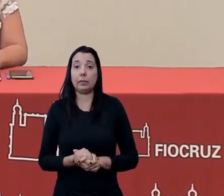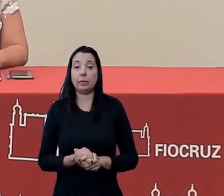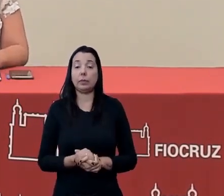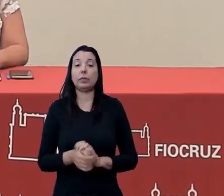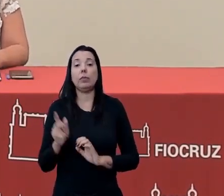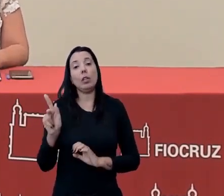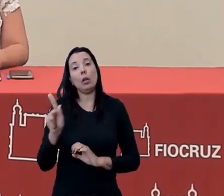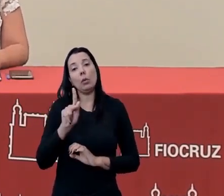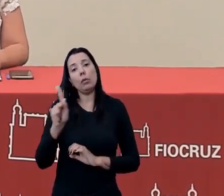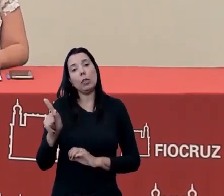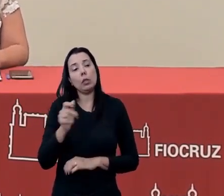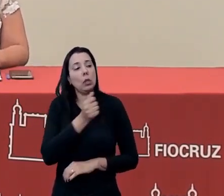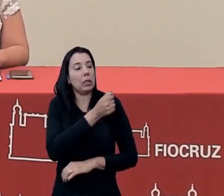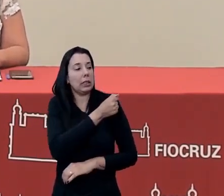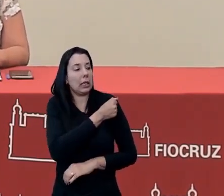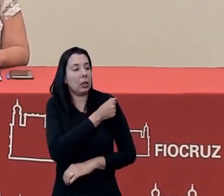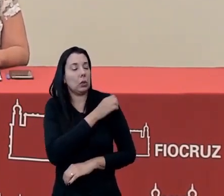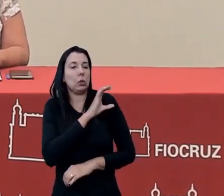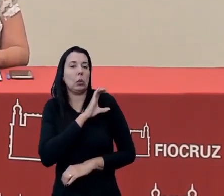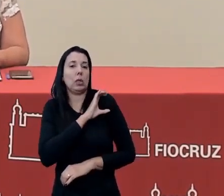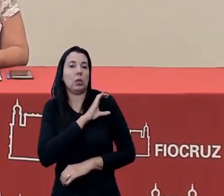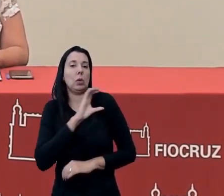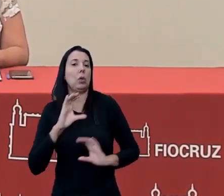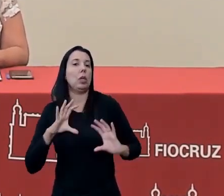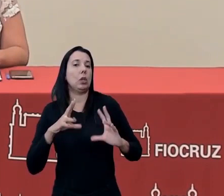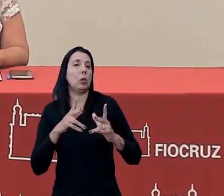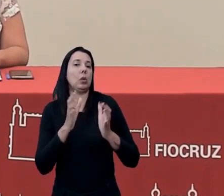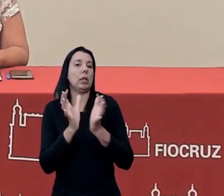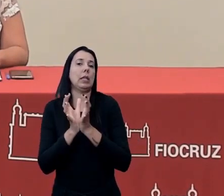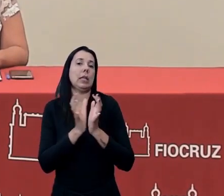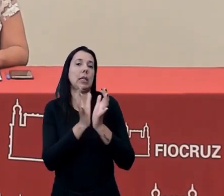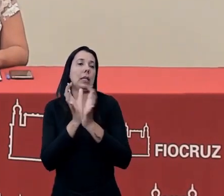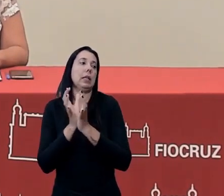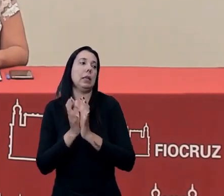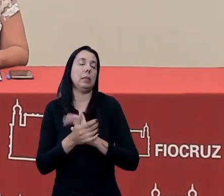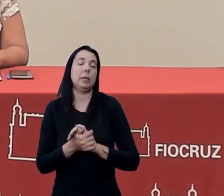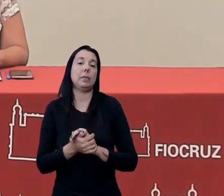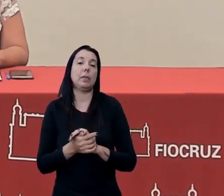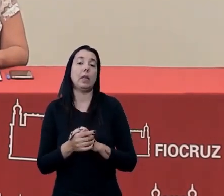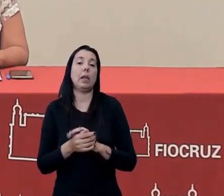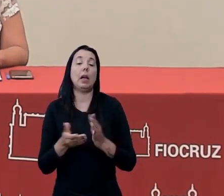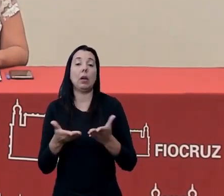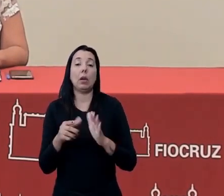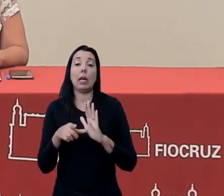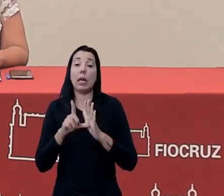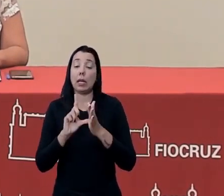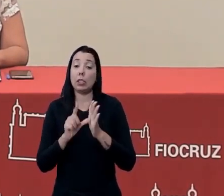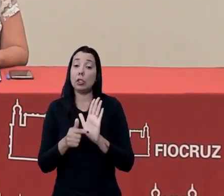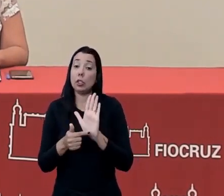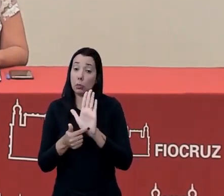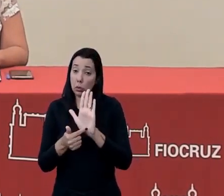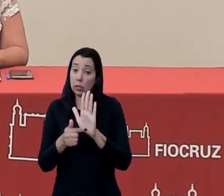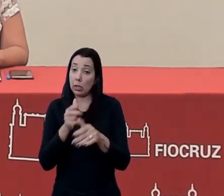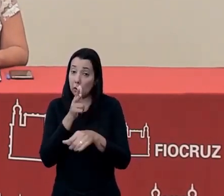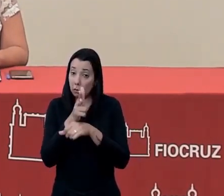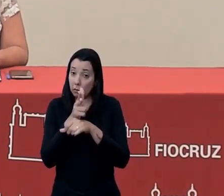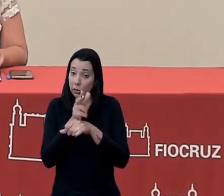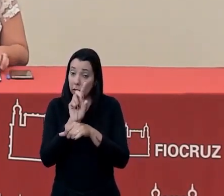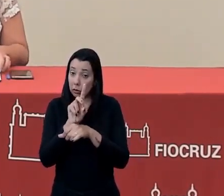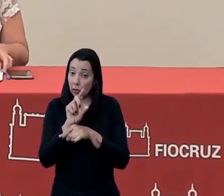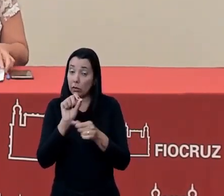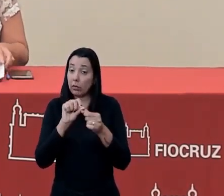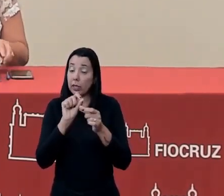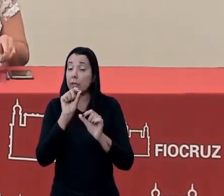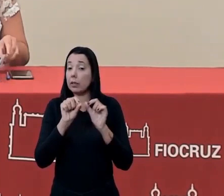de docentes, discentes, coordenadores e toda a equipe. E antes da gente passar os vídeos, eu só vou fazer